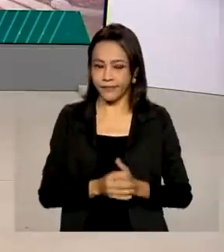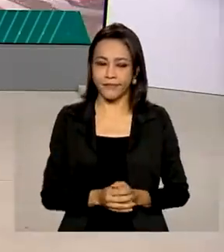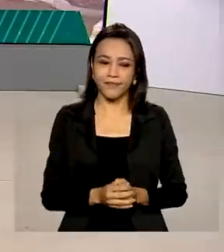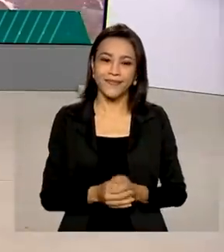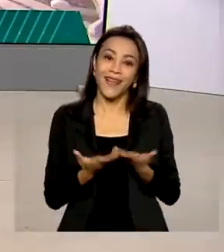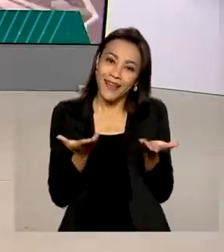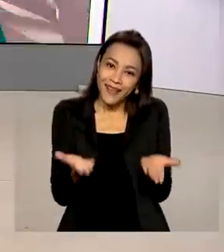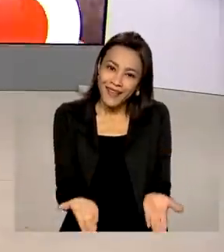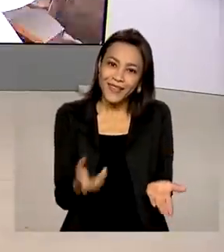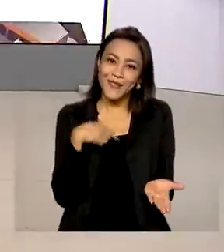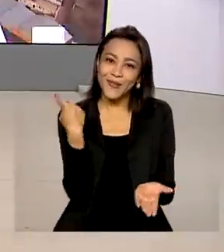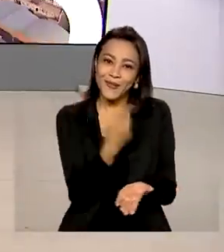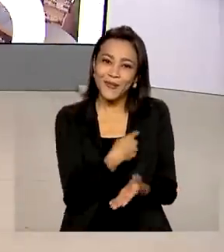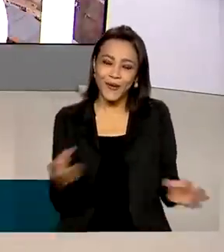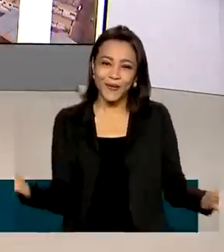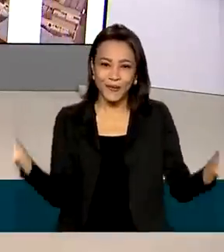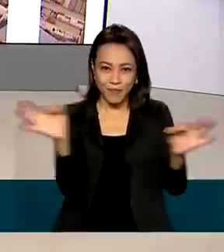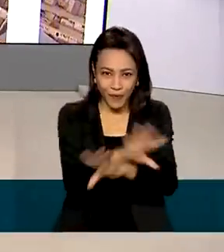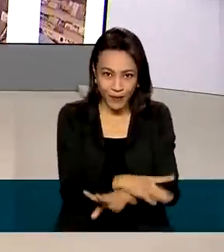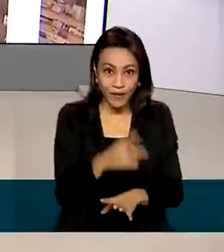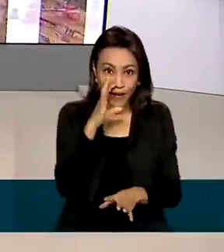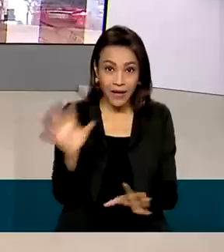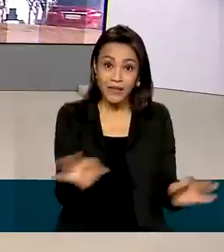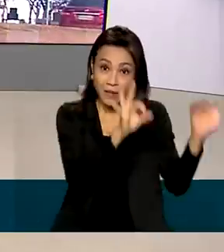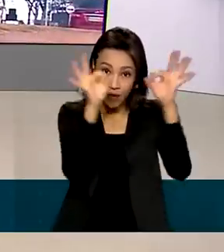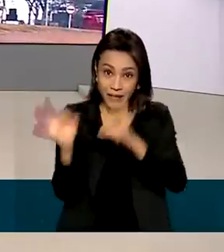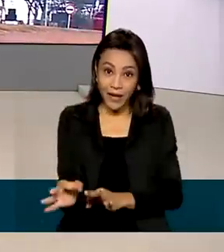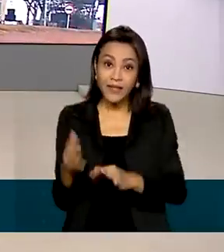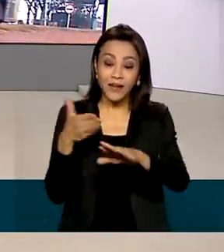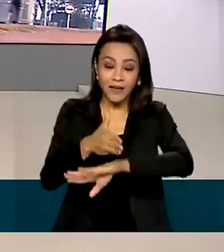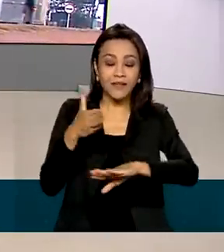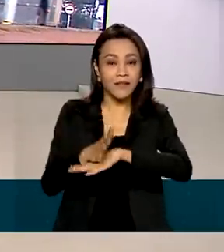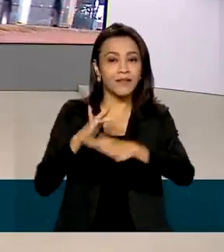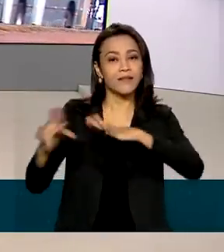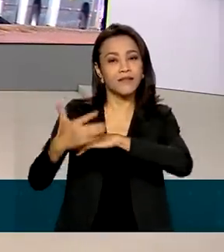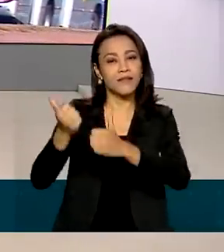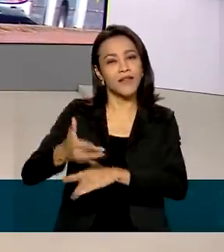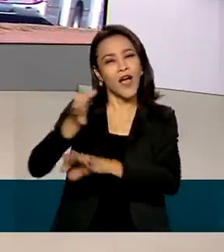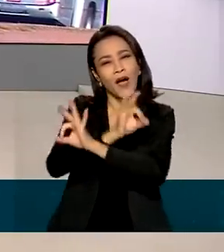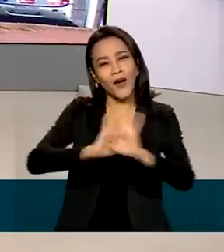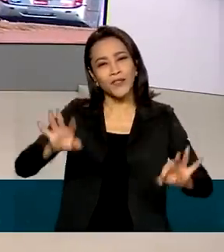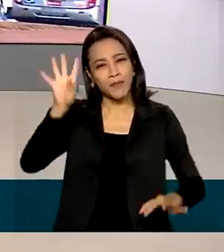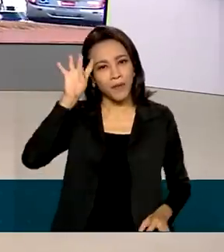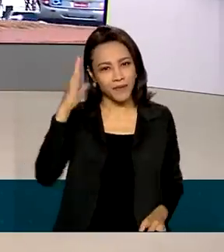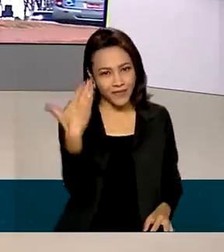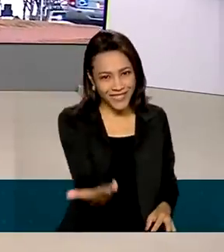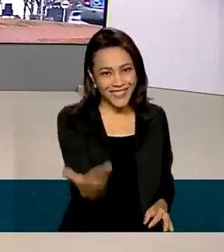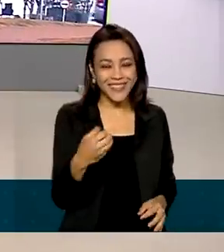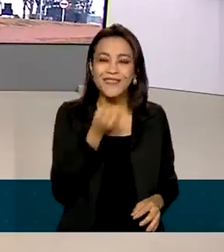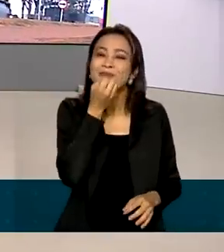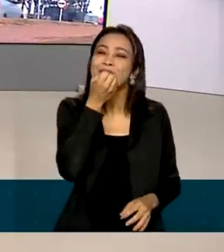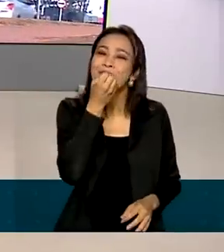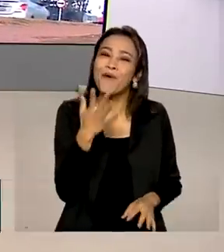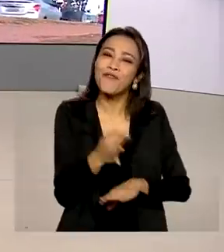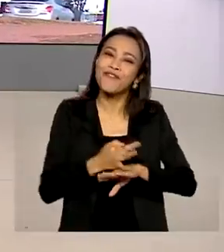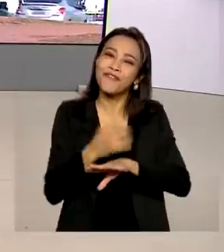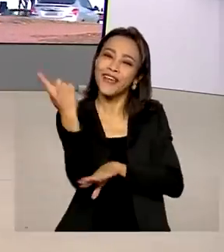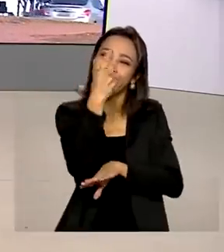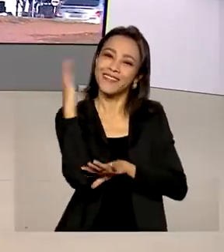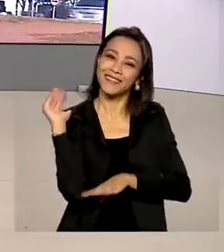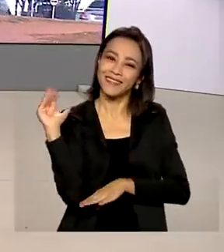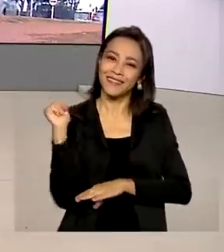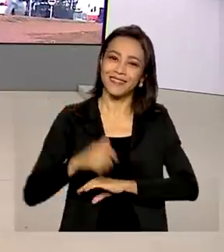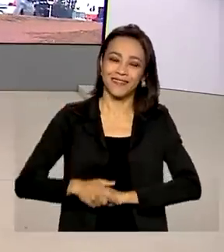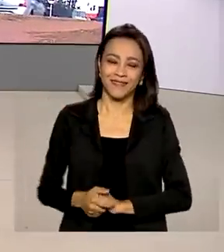É isso, a gente fica por aqui para rever as reportagens. Acesse as nossas redes sociais. Uma ótima quarta-feira para você e um bom feriado. Tchau, tchau.